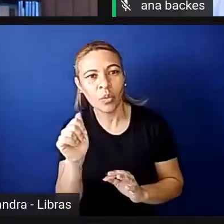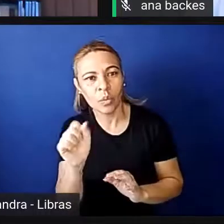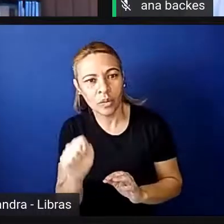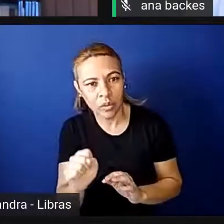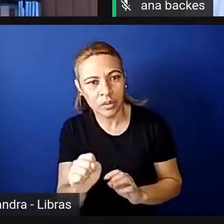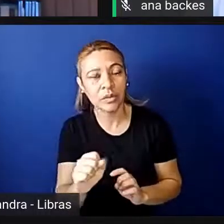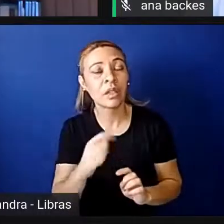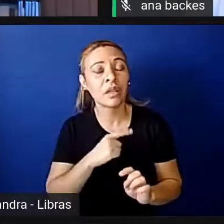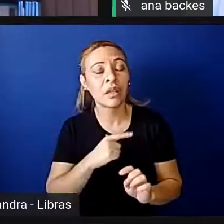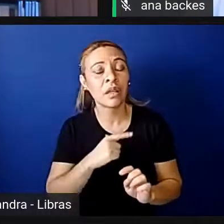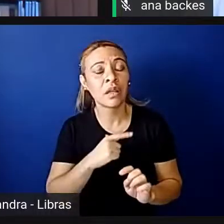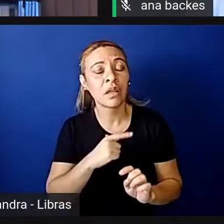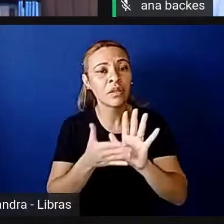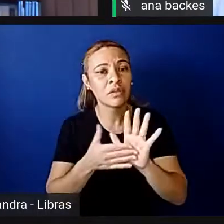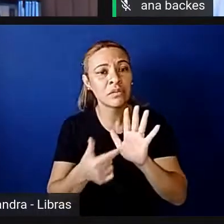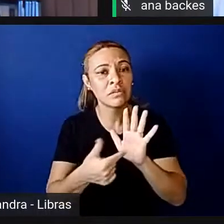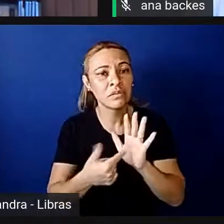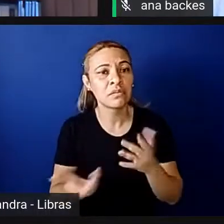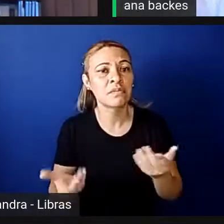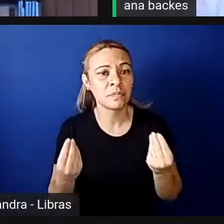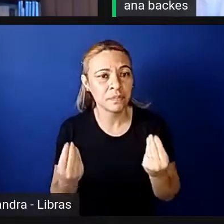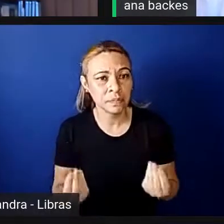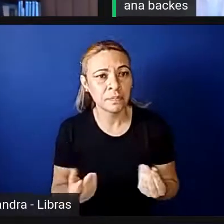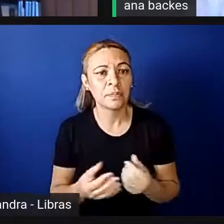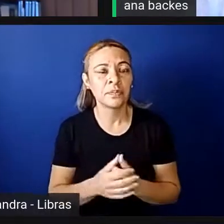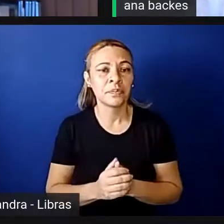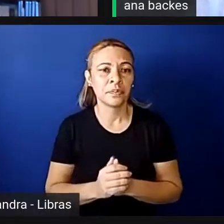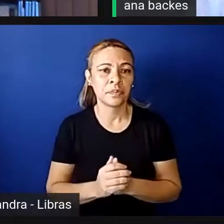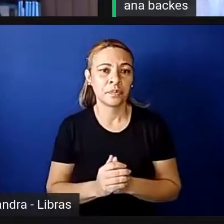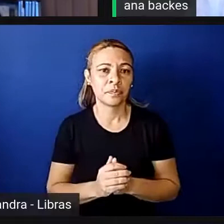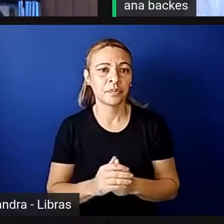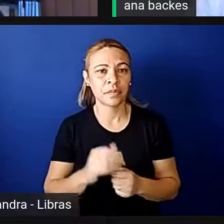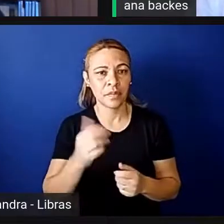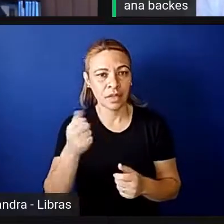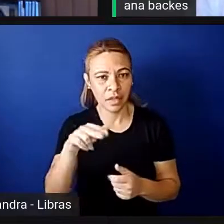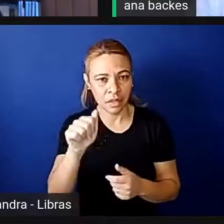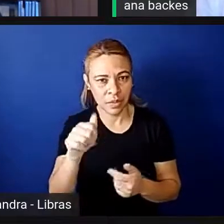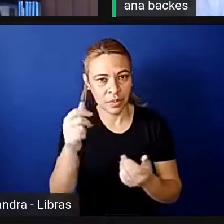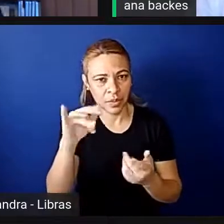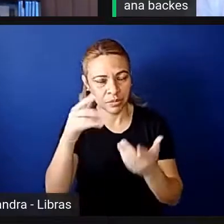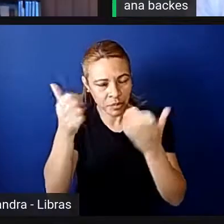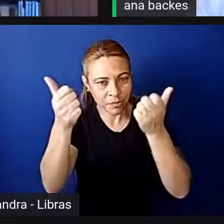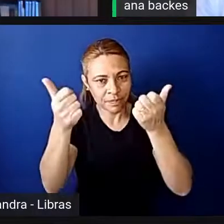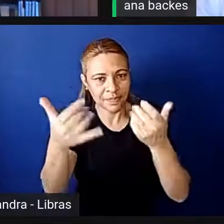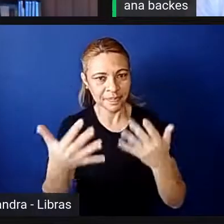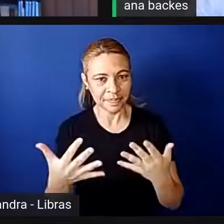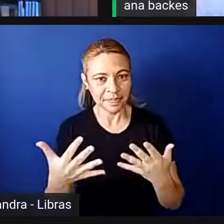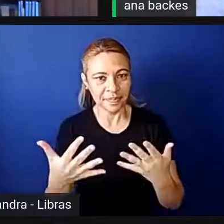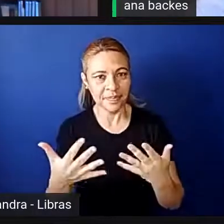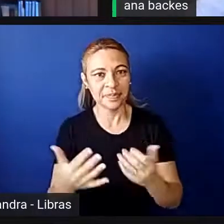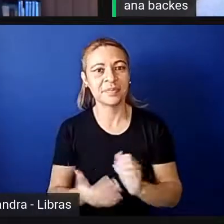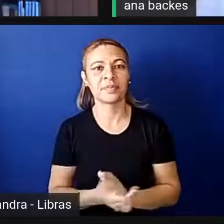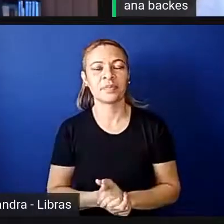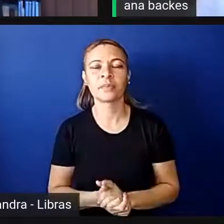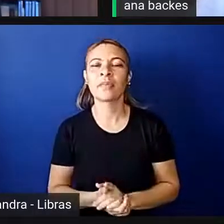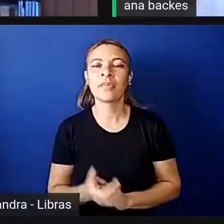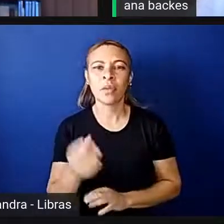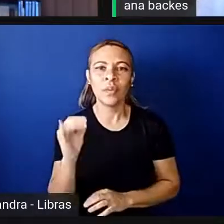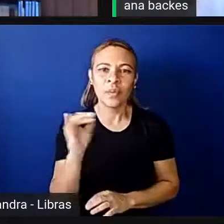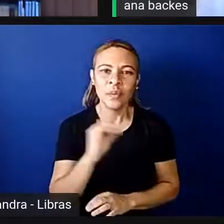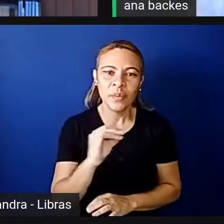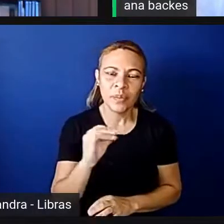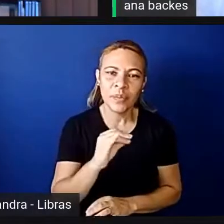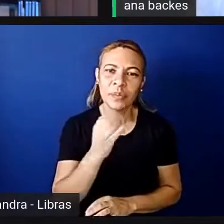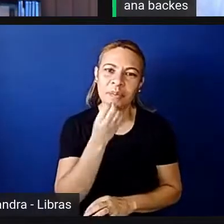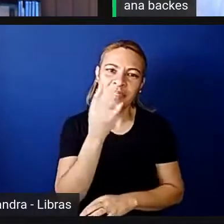previsto na legislação brasileira? Ana Luísa, com a palavra. Oi, boa tarde a